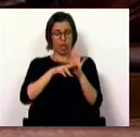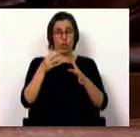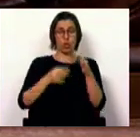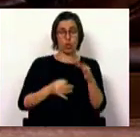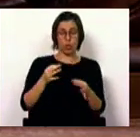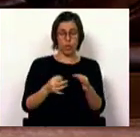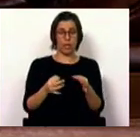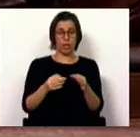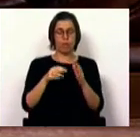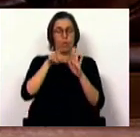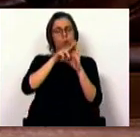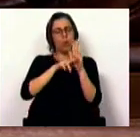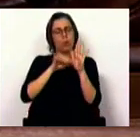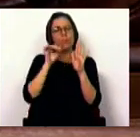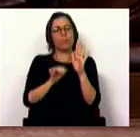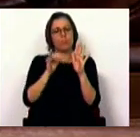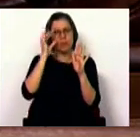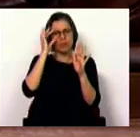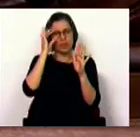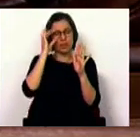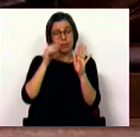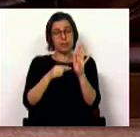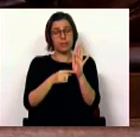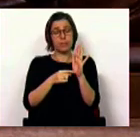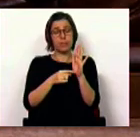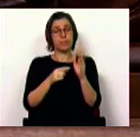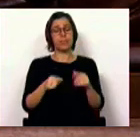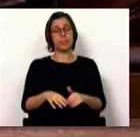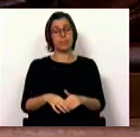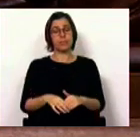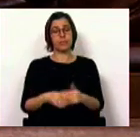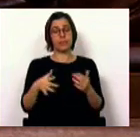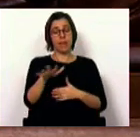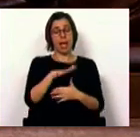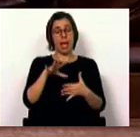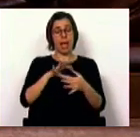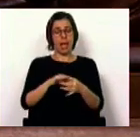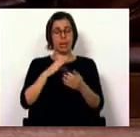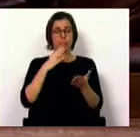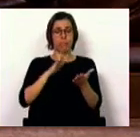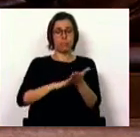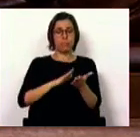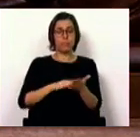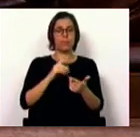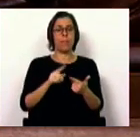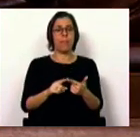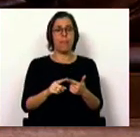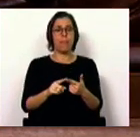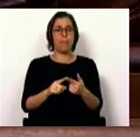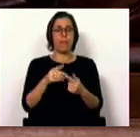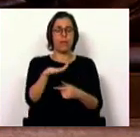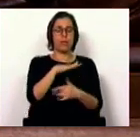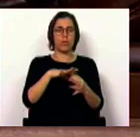jurídico regulador das áreas de restauração com